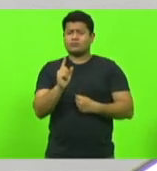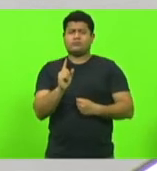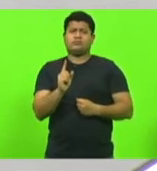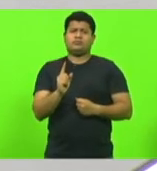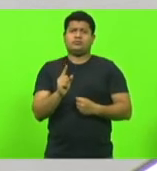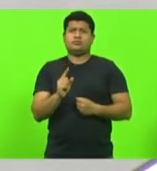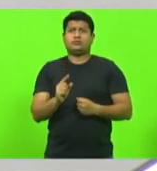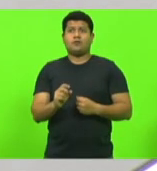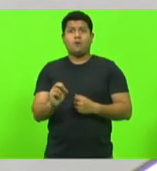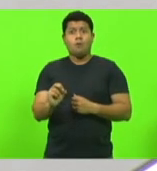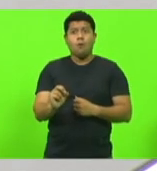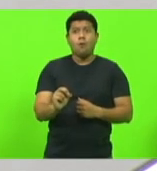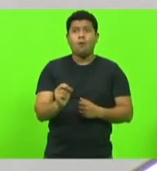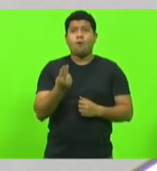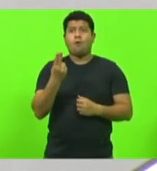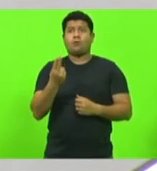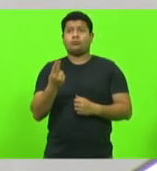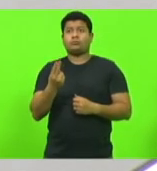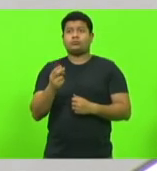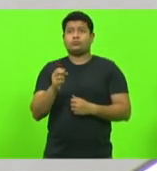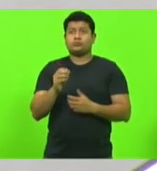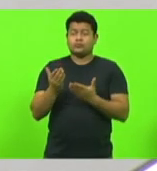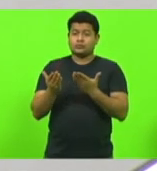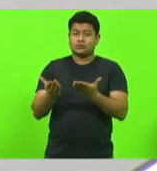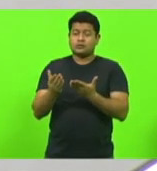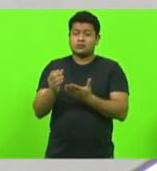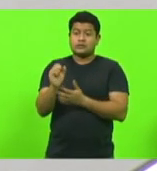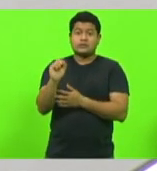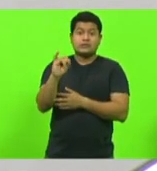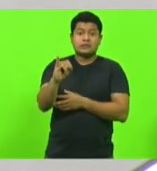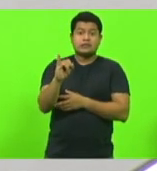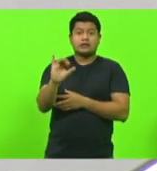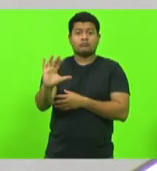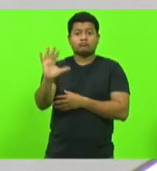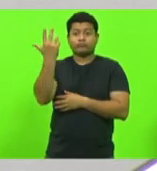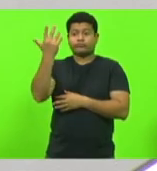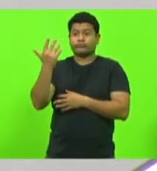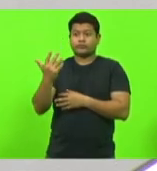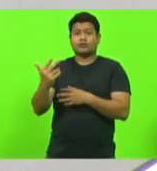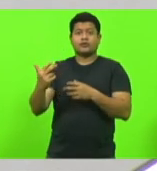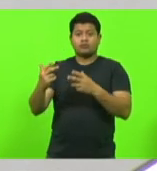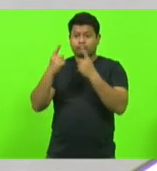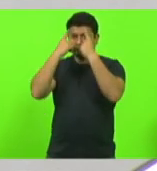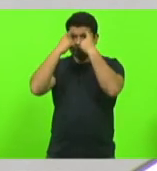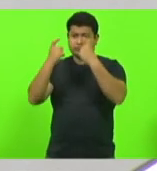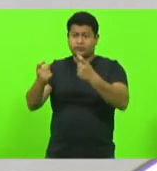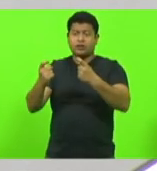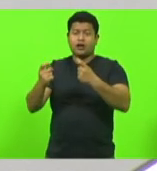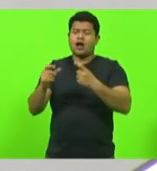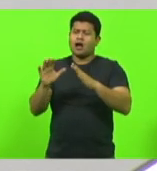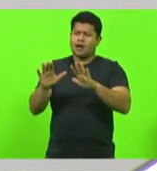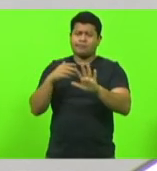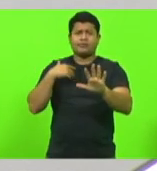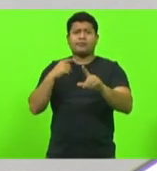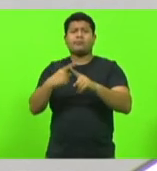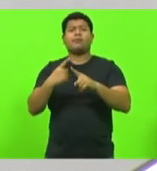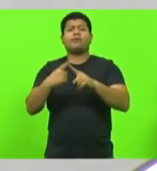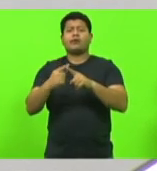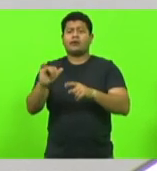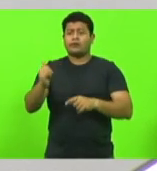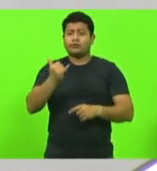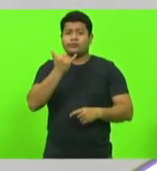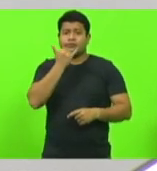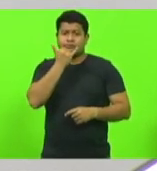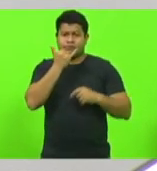existiria quaisquer que fossem as razões que justificassem um ato, que buscassem violência